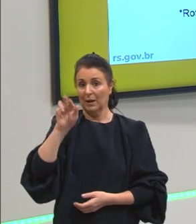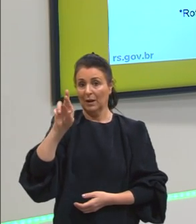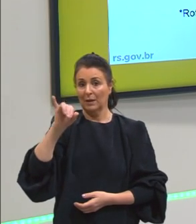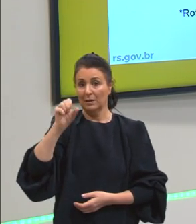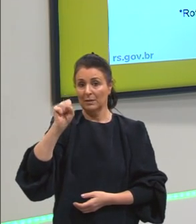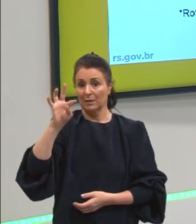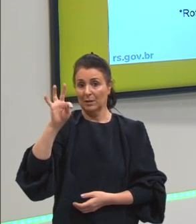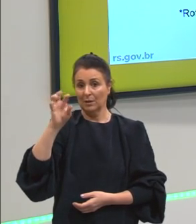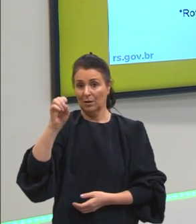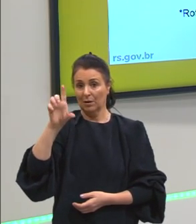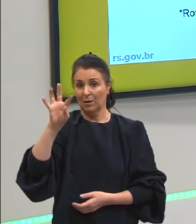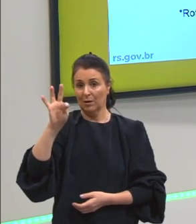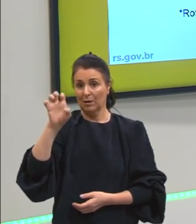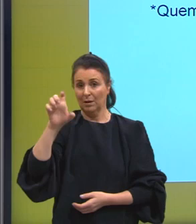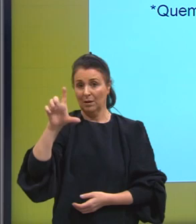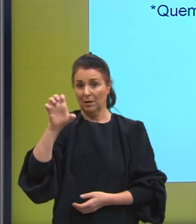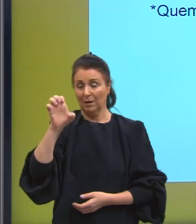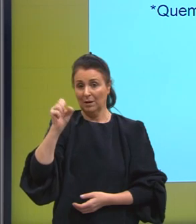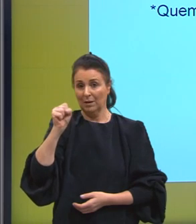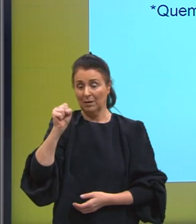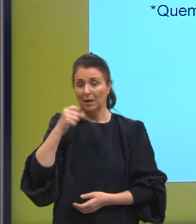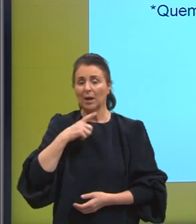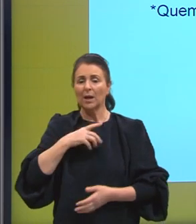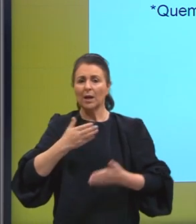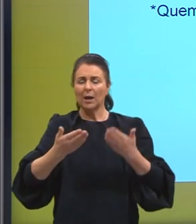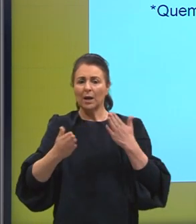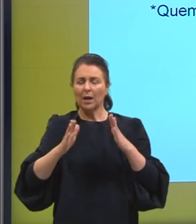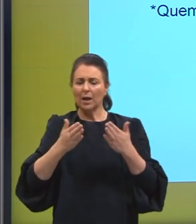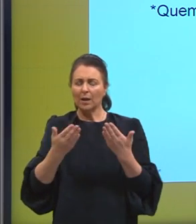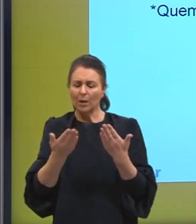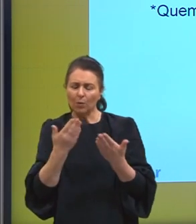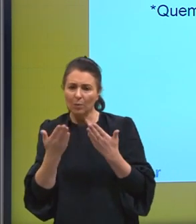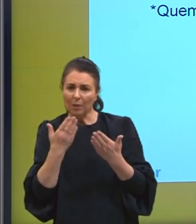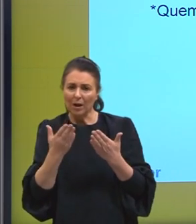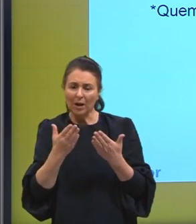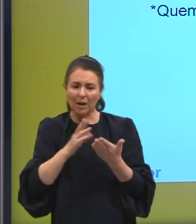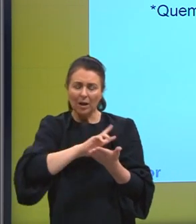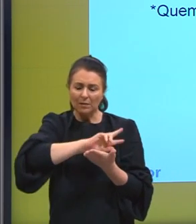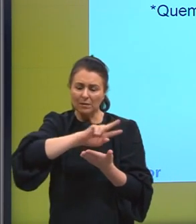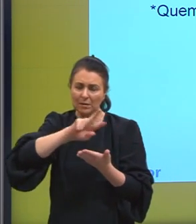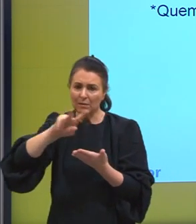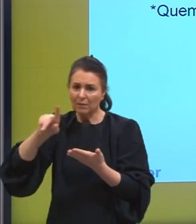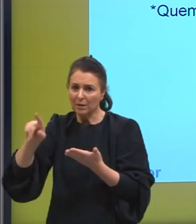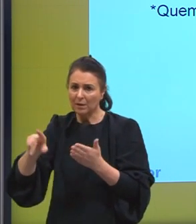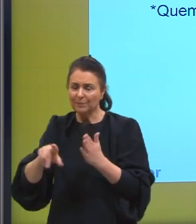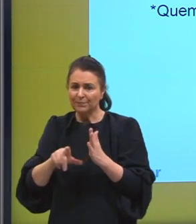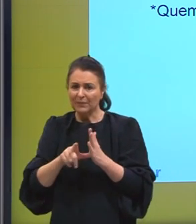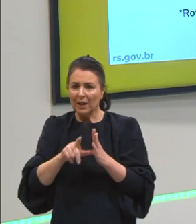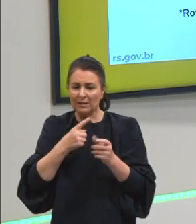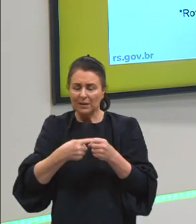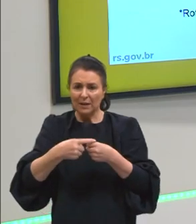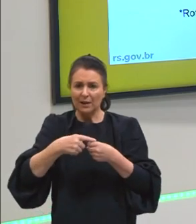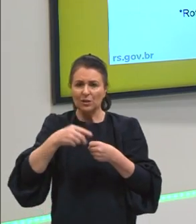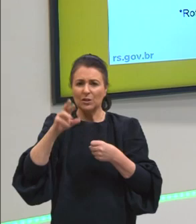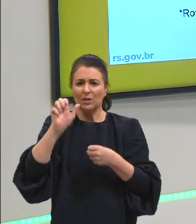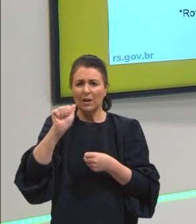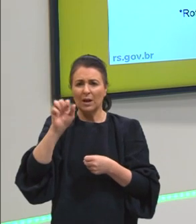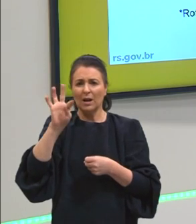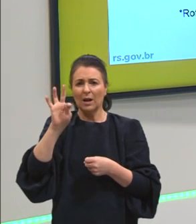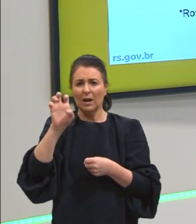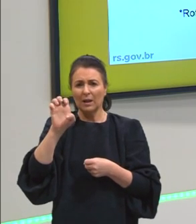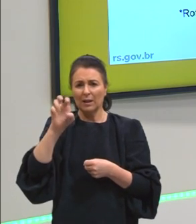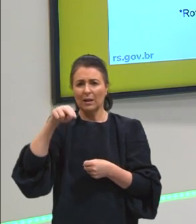no livro A Política, ele compara as constituições das várias cidades de Atenas, e ele também define que democracia é ruim,